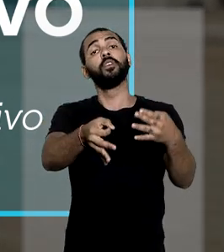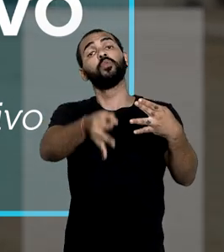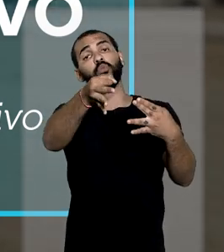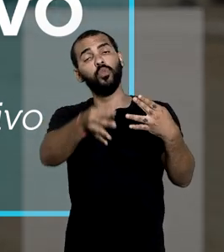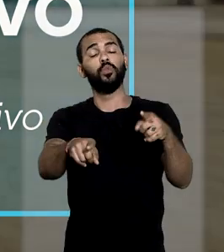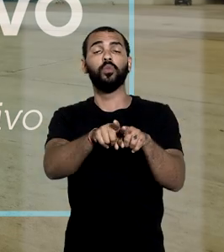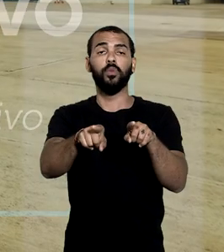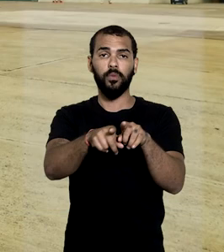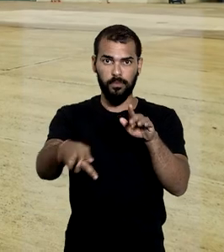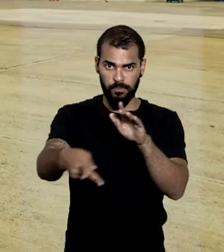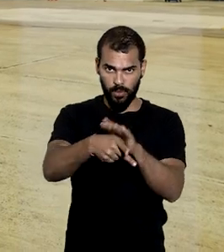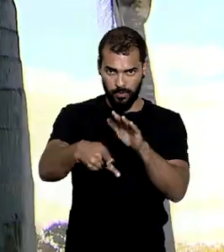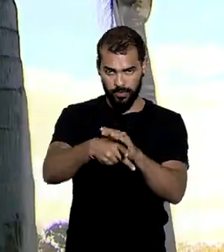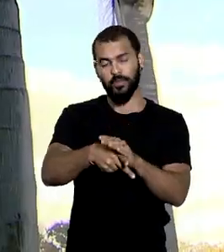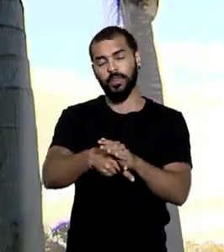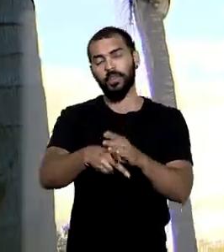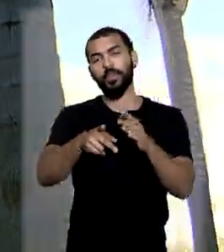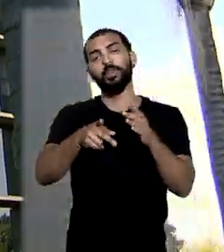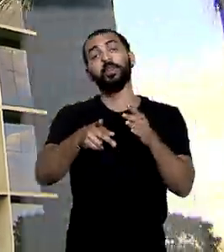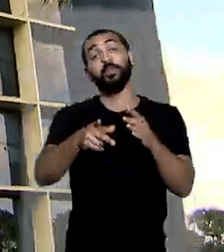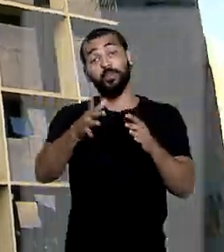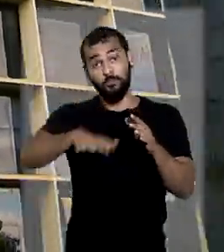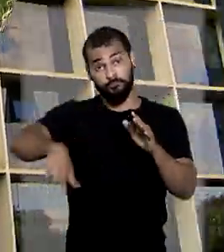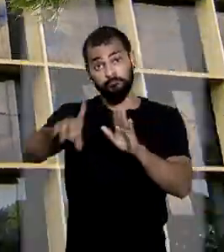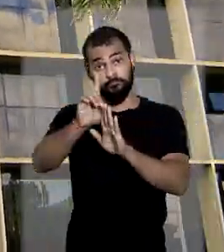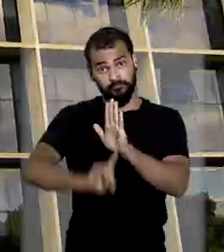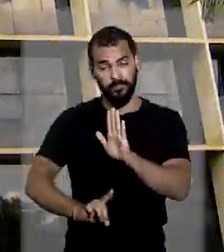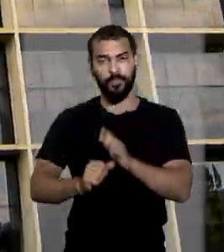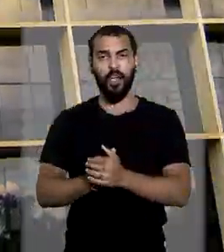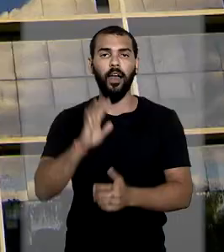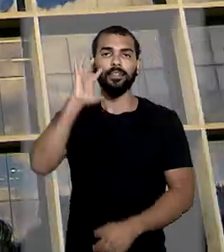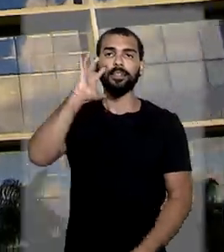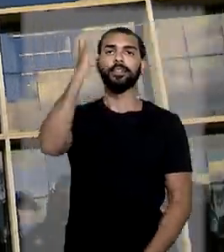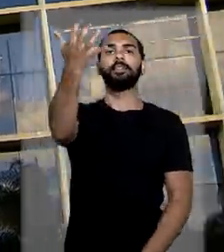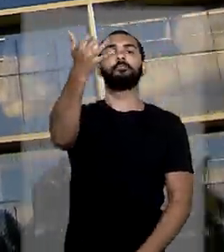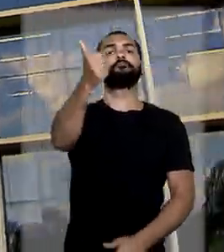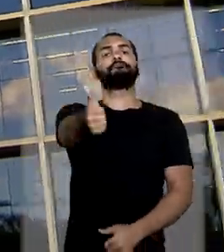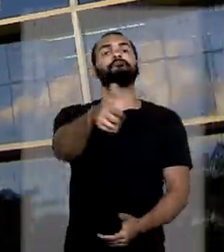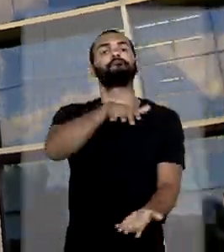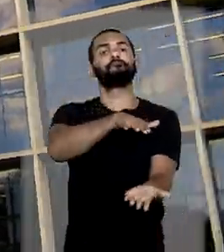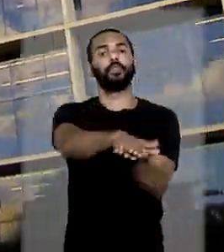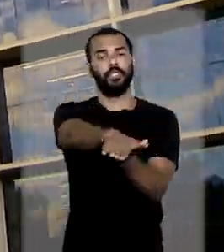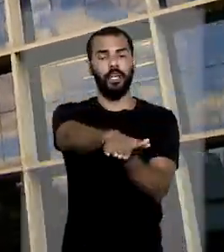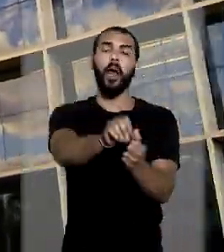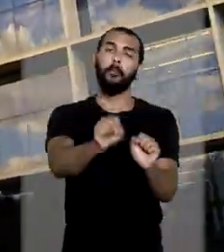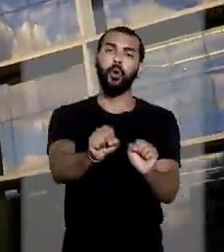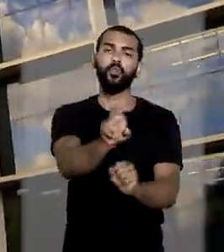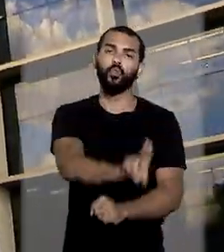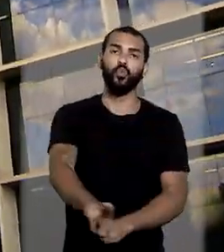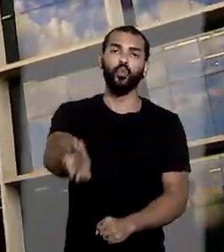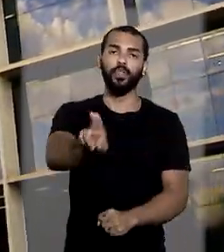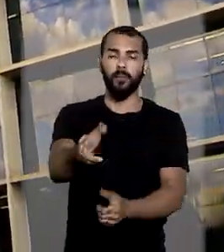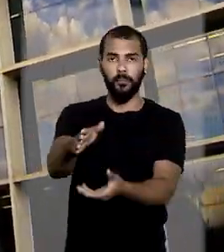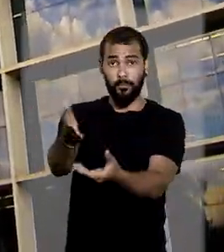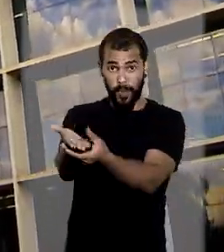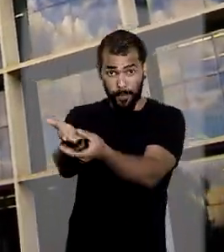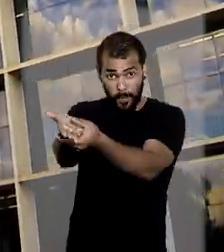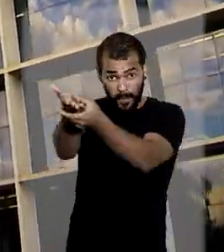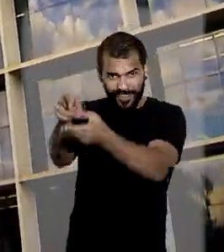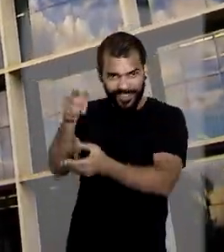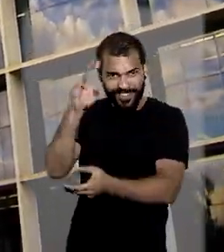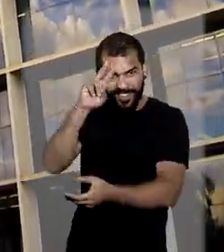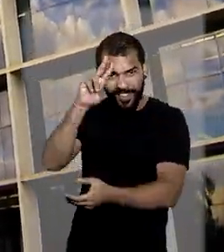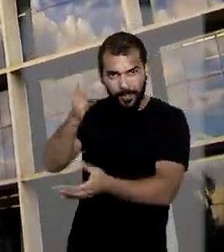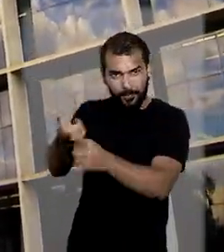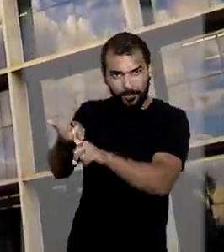operadores do direito. A partir do momento que a decisão sobre o tema repetitivo é publicada, ela é aplicada aos demais processos que